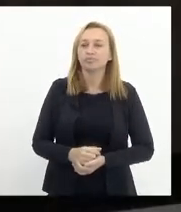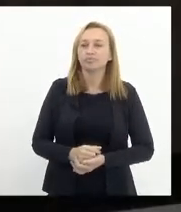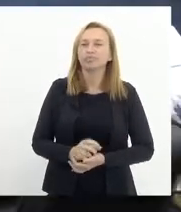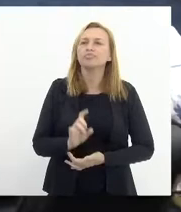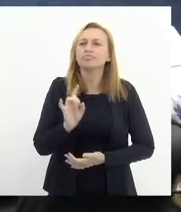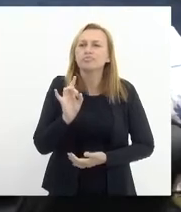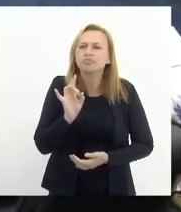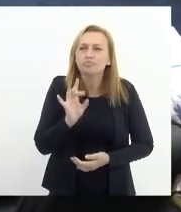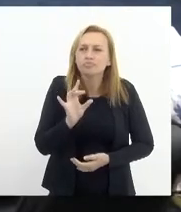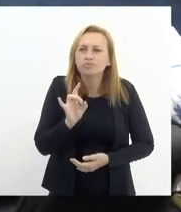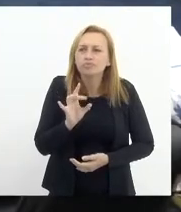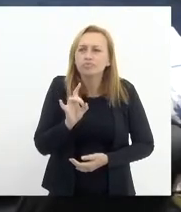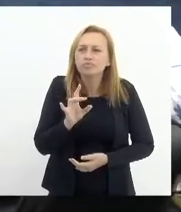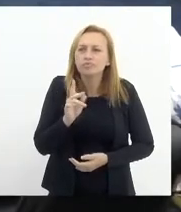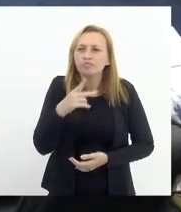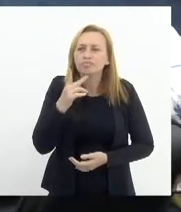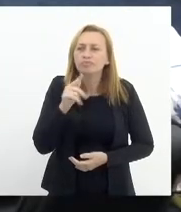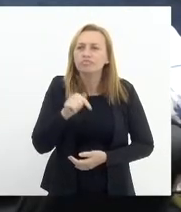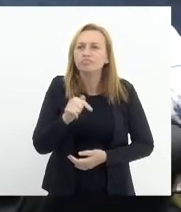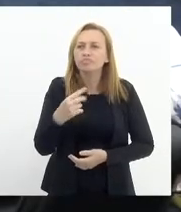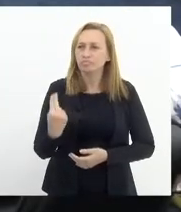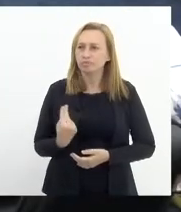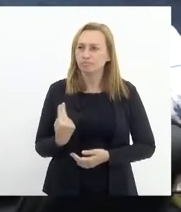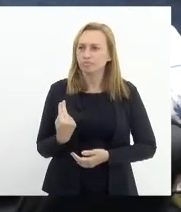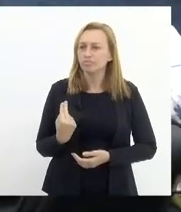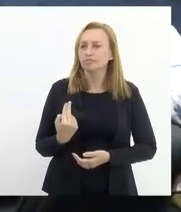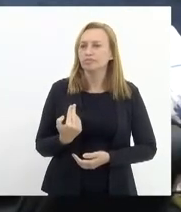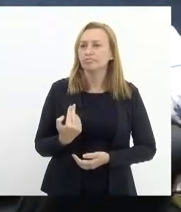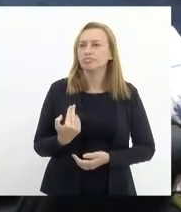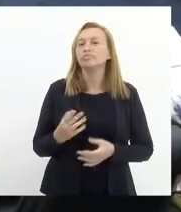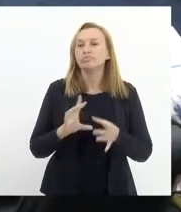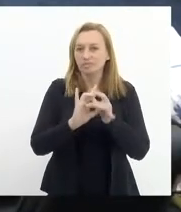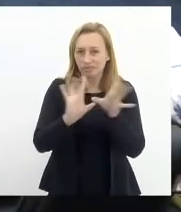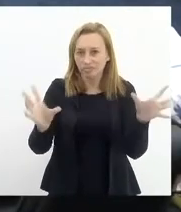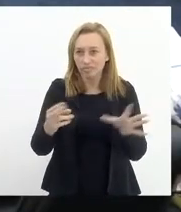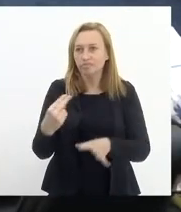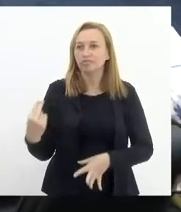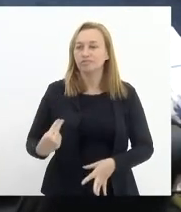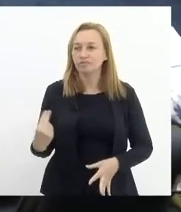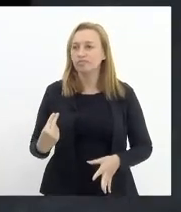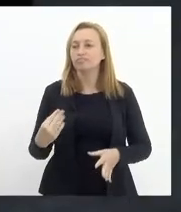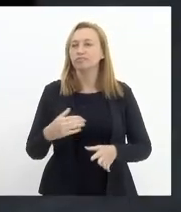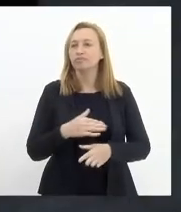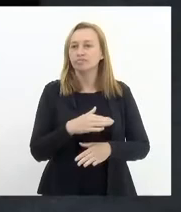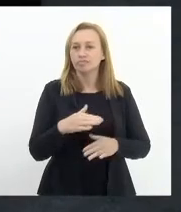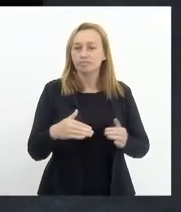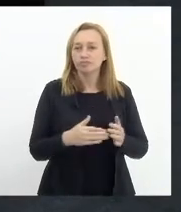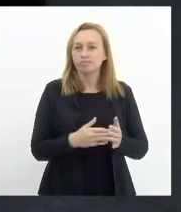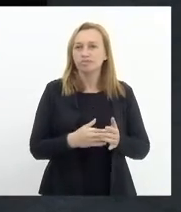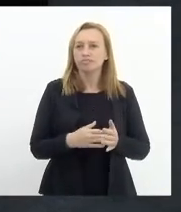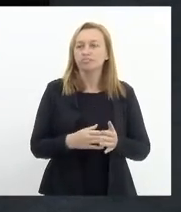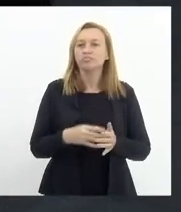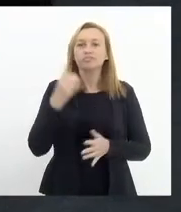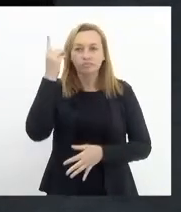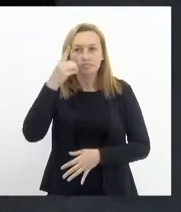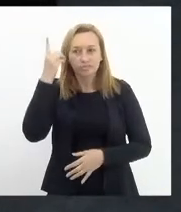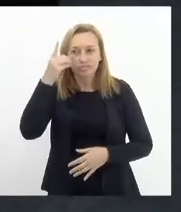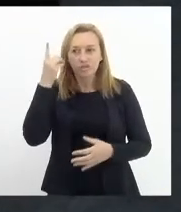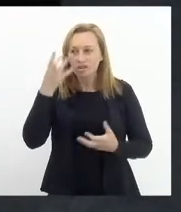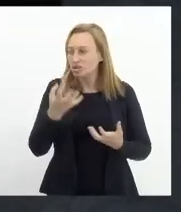só abrir aqui a coautoria, está aberta, sim, a coautoria, os deputados e deputadas que quiserem